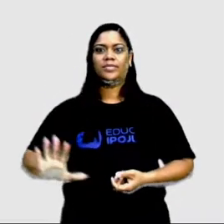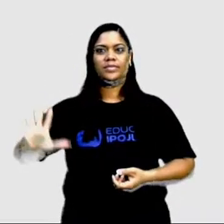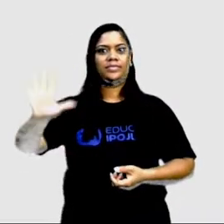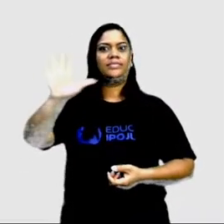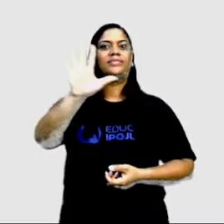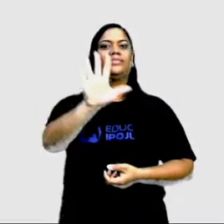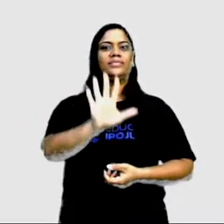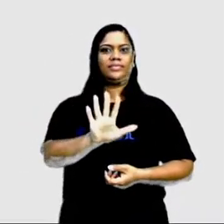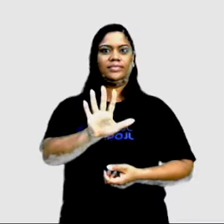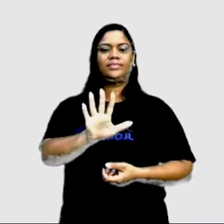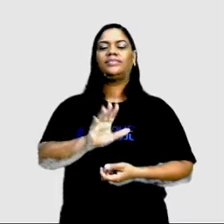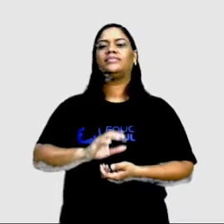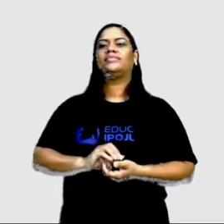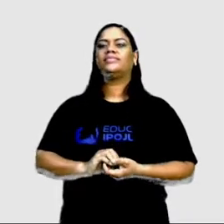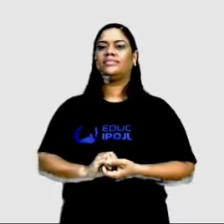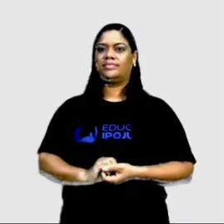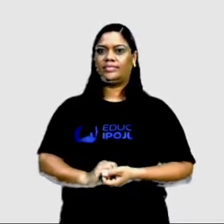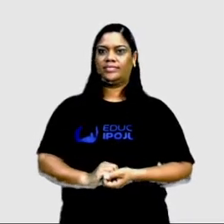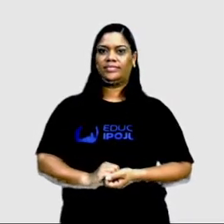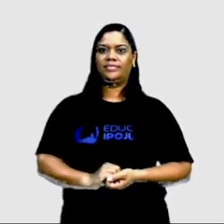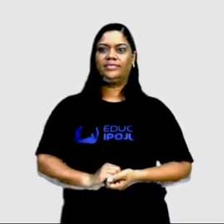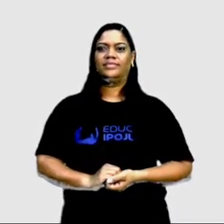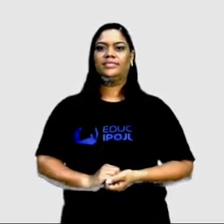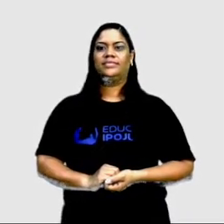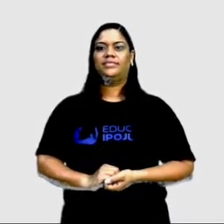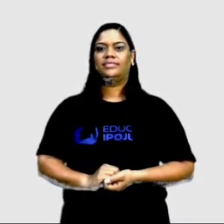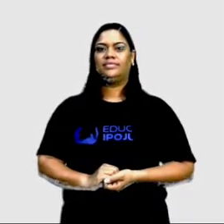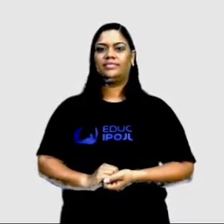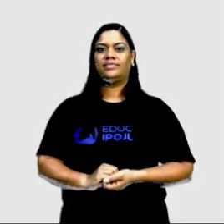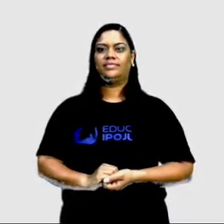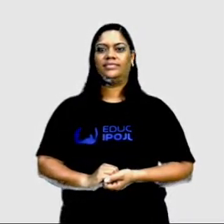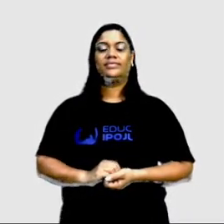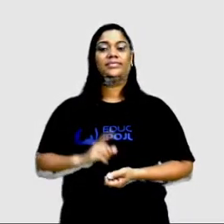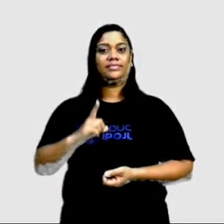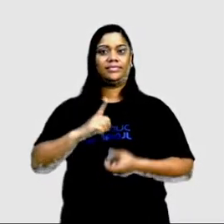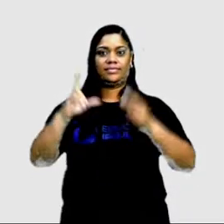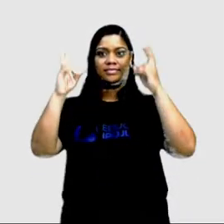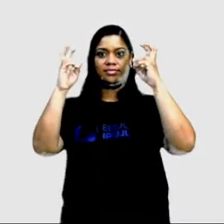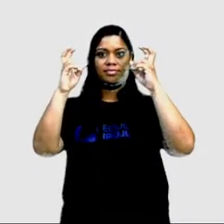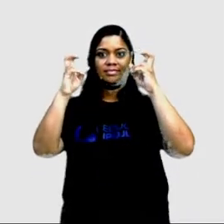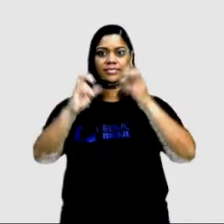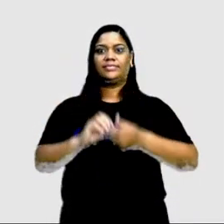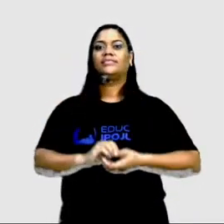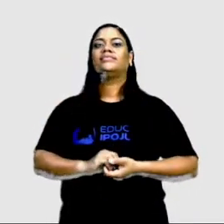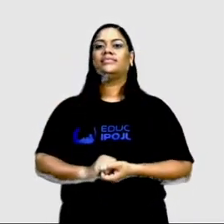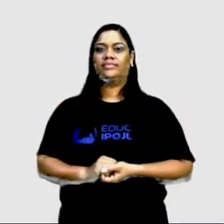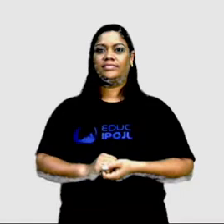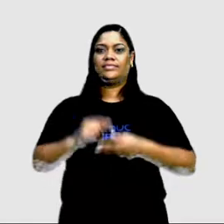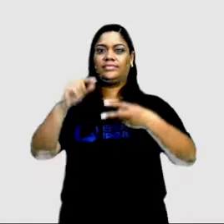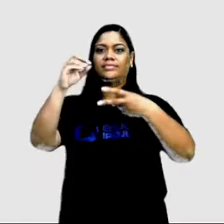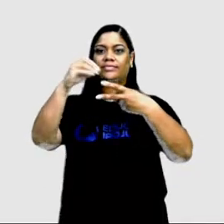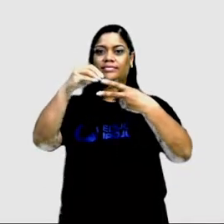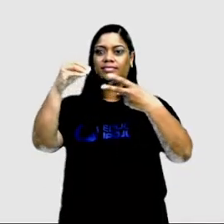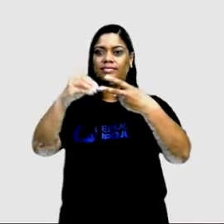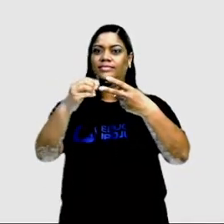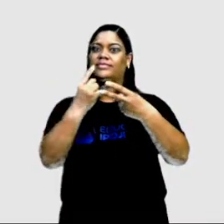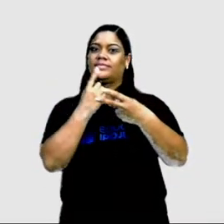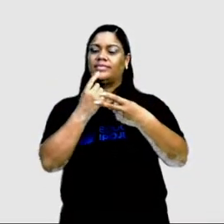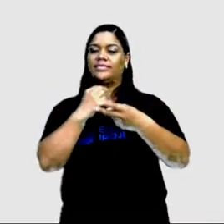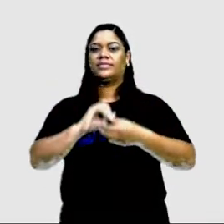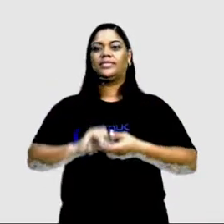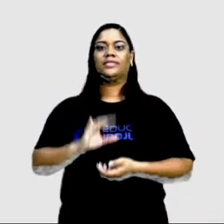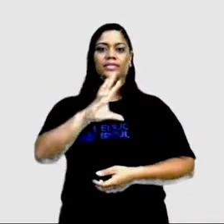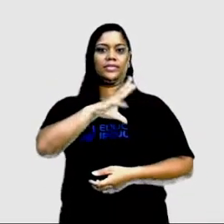espaço inteiro da publicidade. Temos o título, a culpa das cerejas, e o corpo do texto, o